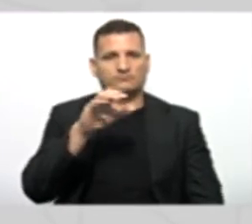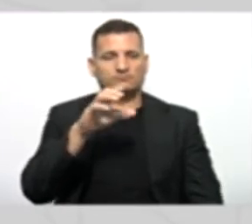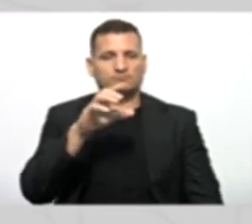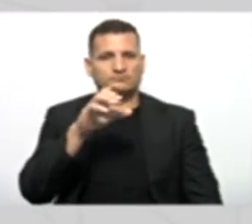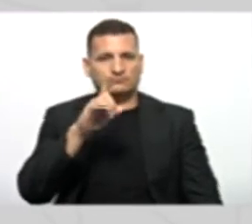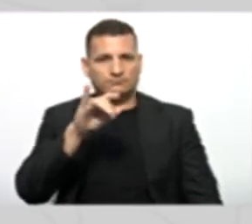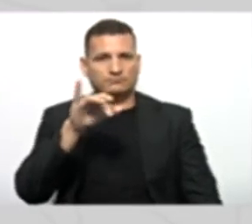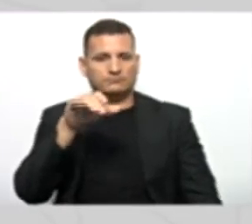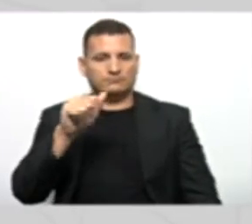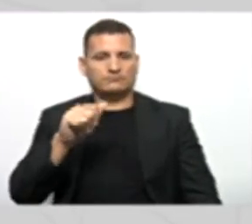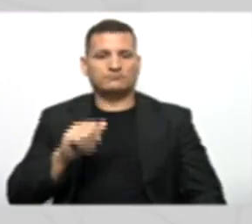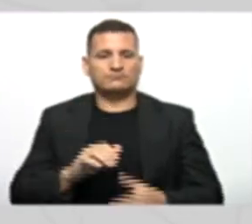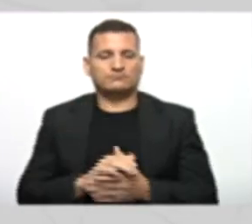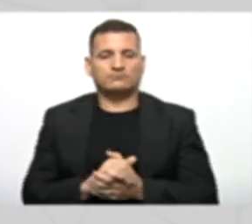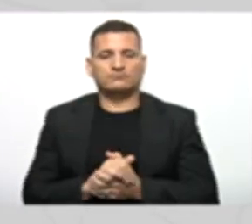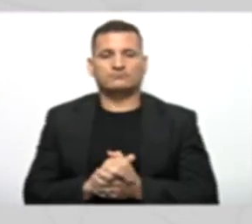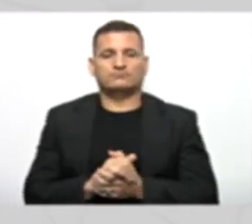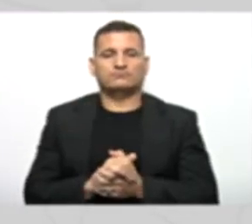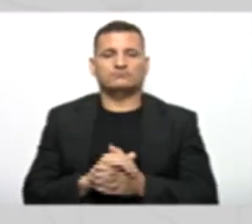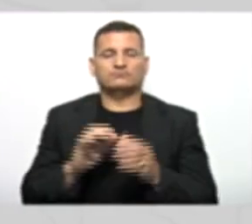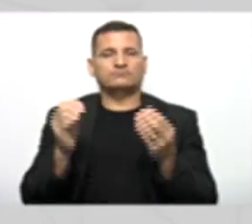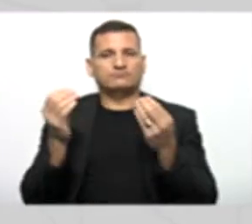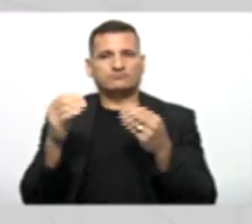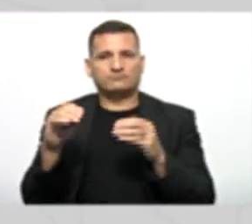Recebe aí Nome